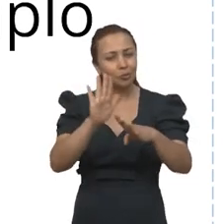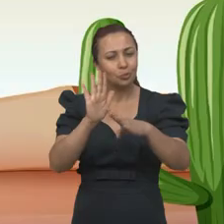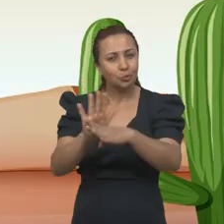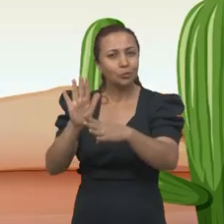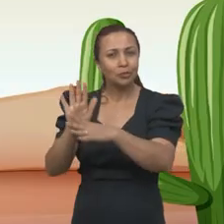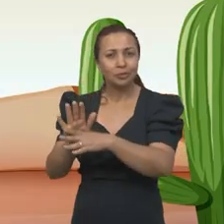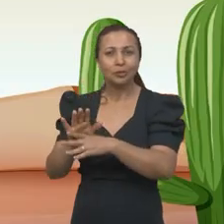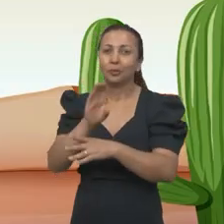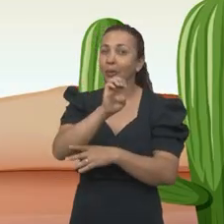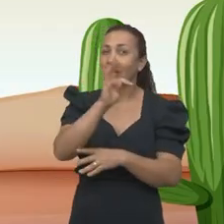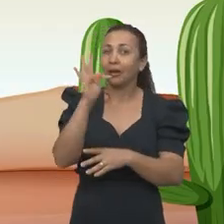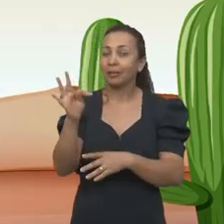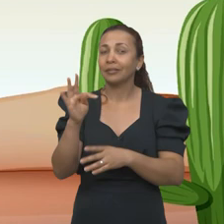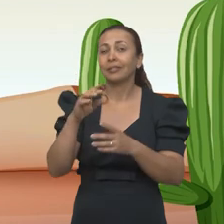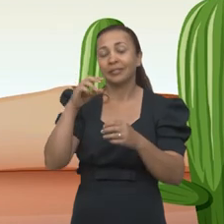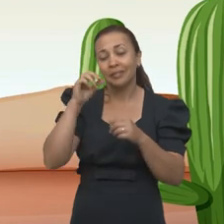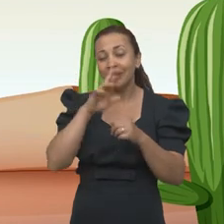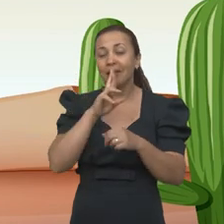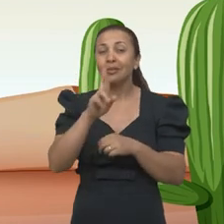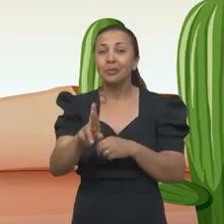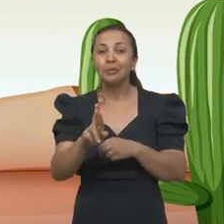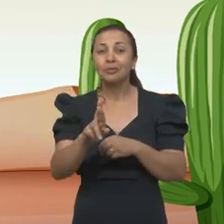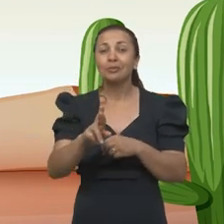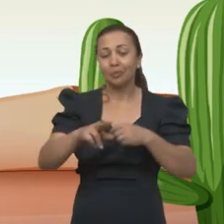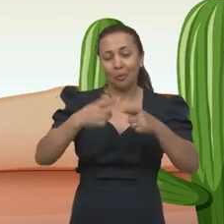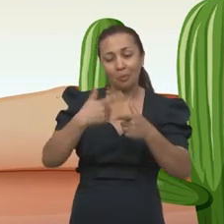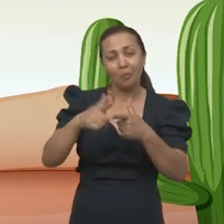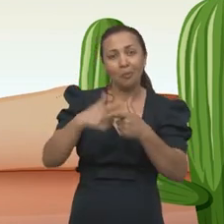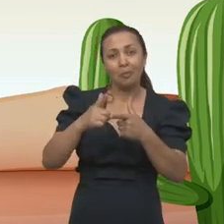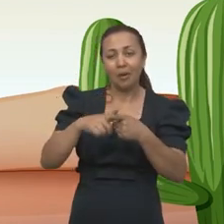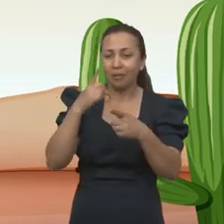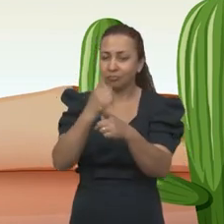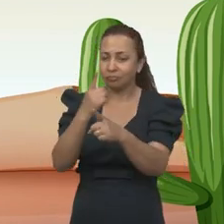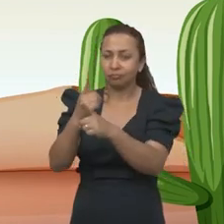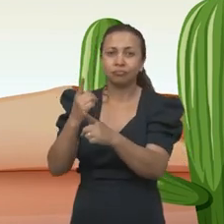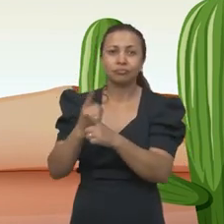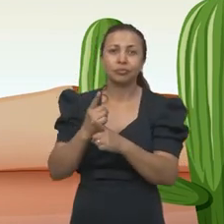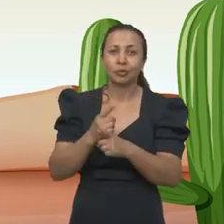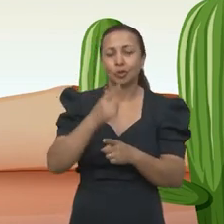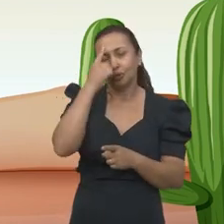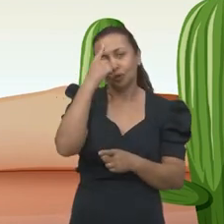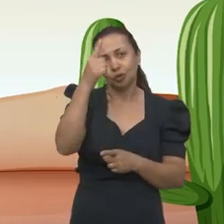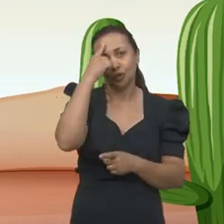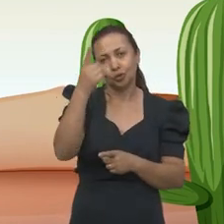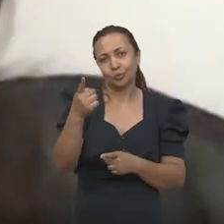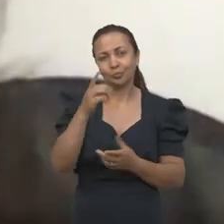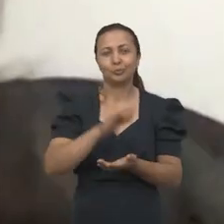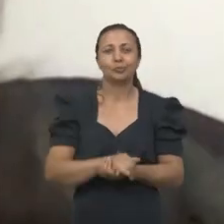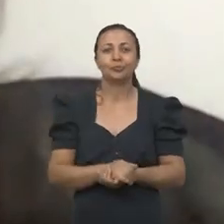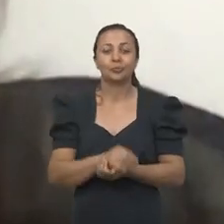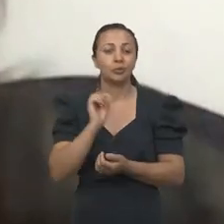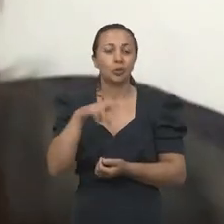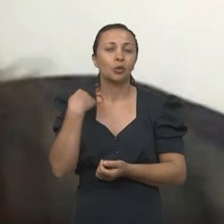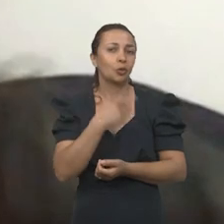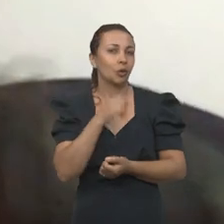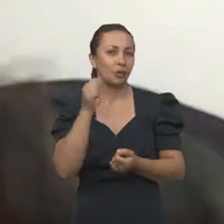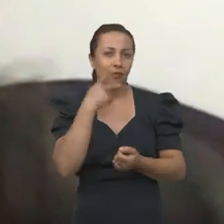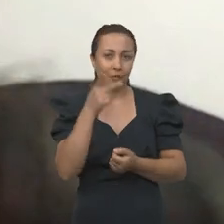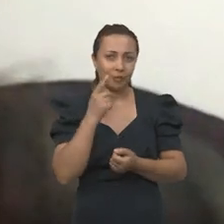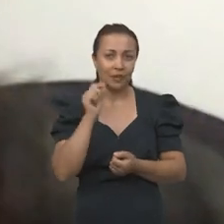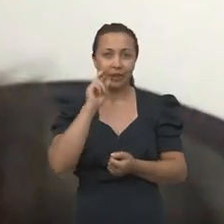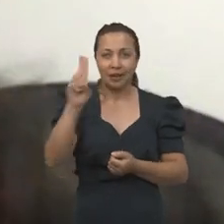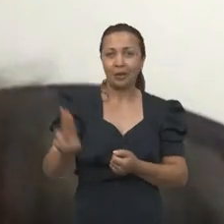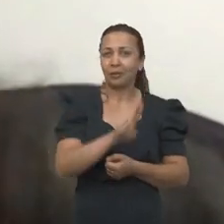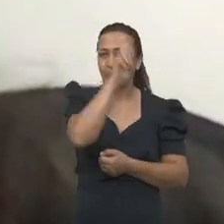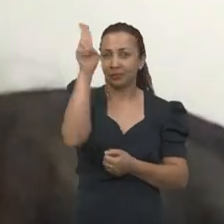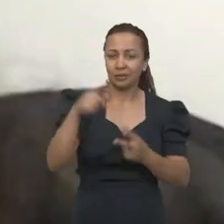ajudando o extraterrestre a resolver os problemas que ele vai enfrentando. O que a gente sempre fala